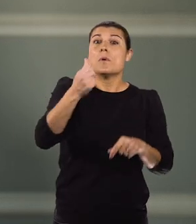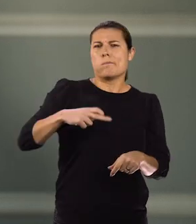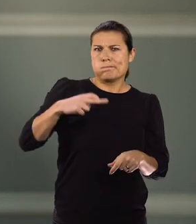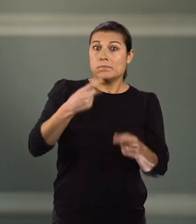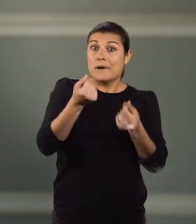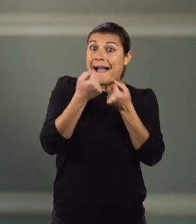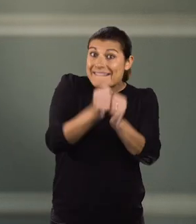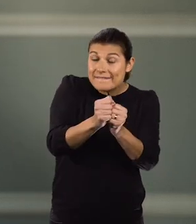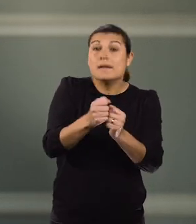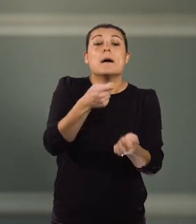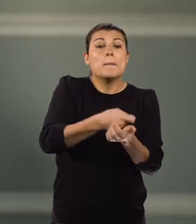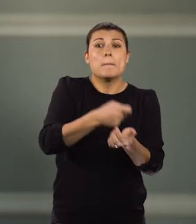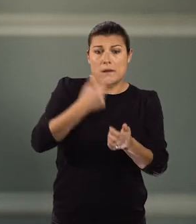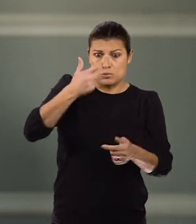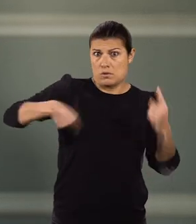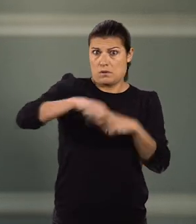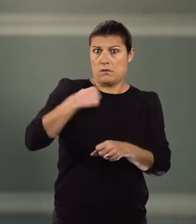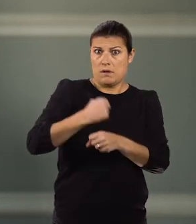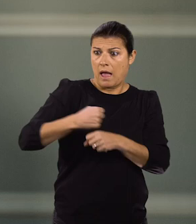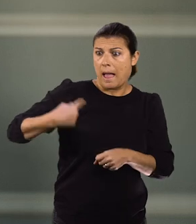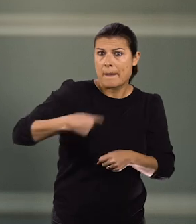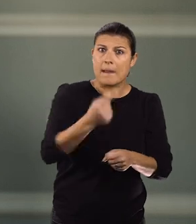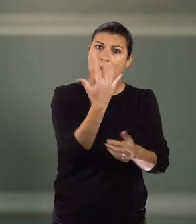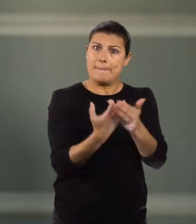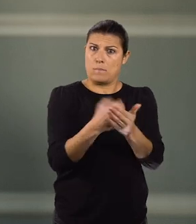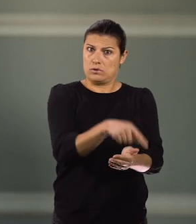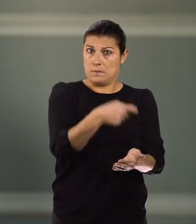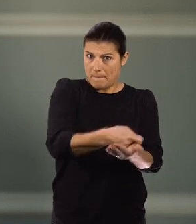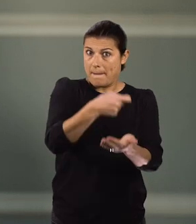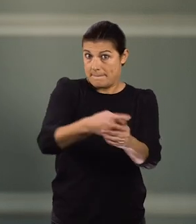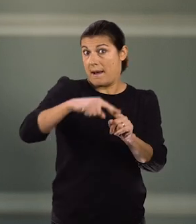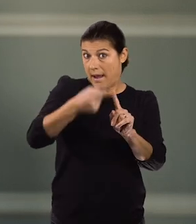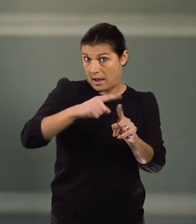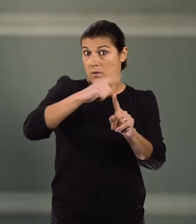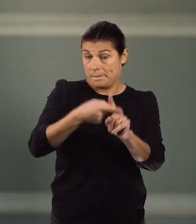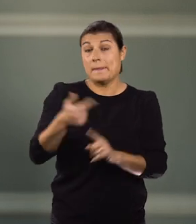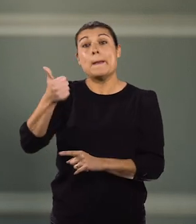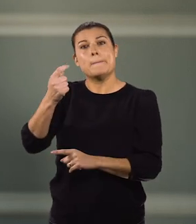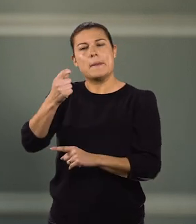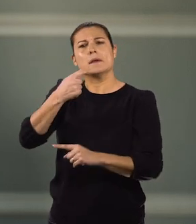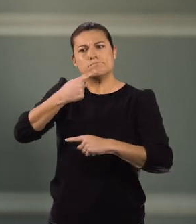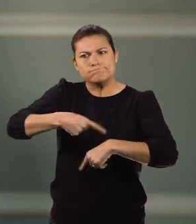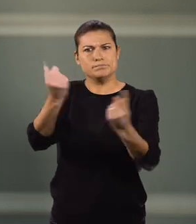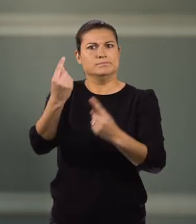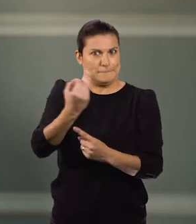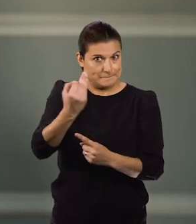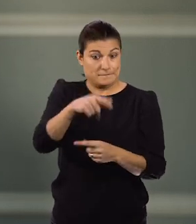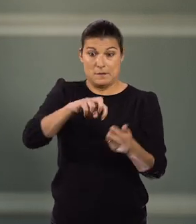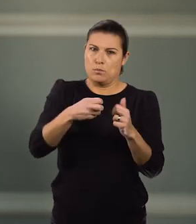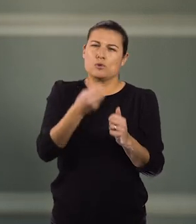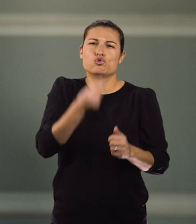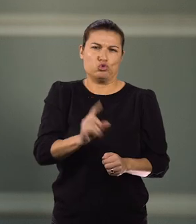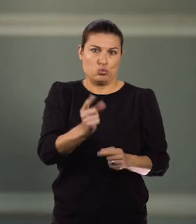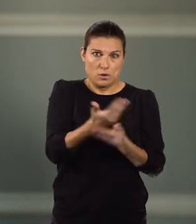será pago pelos trabalhadores que pagam os seus impostos a cada ano que passa. Quando o Bloco denunciou esta injustiça económica, a resposta do PS e da